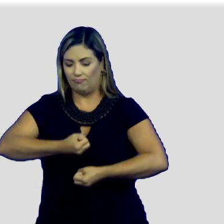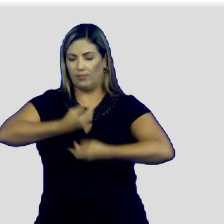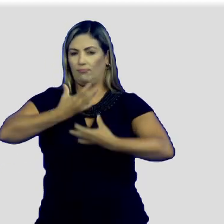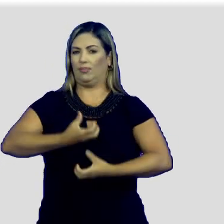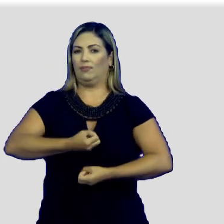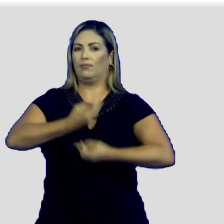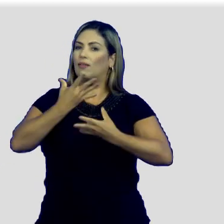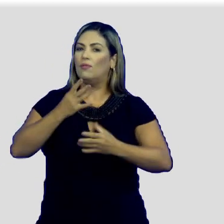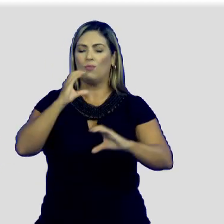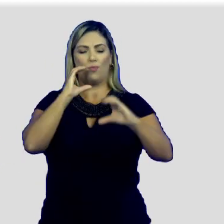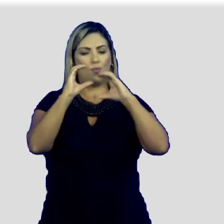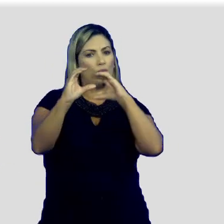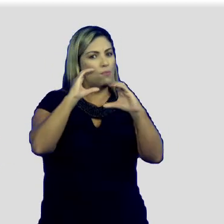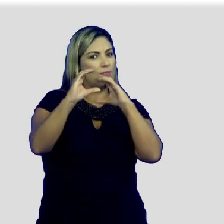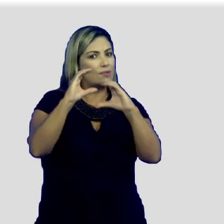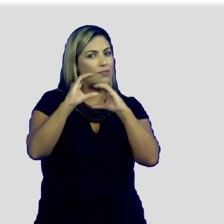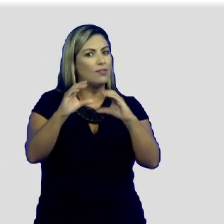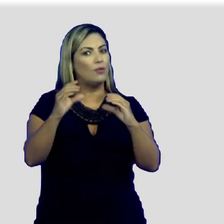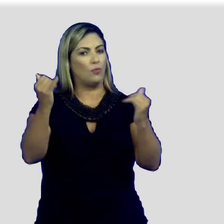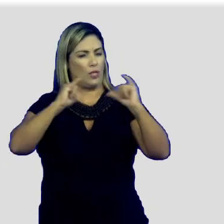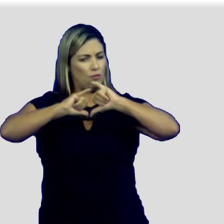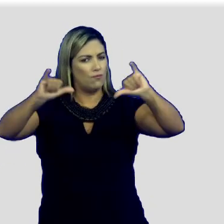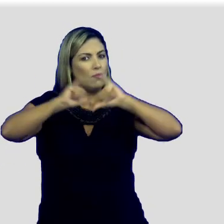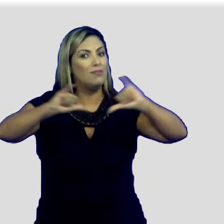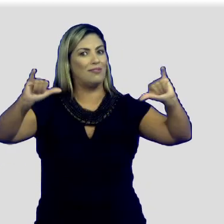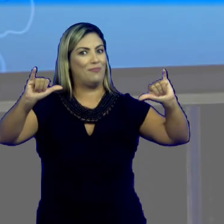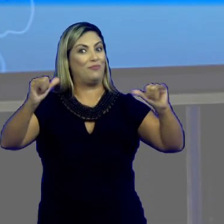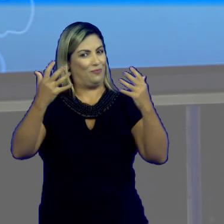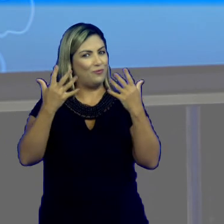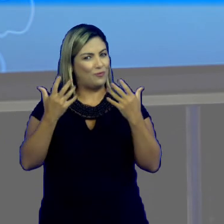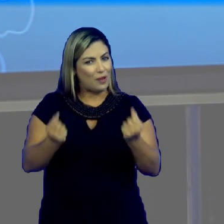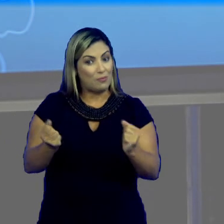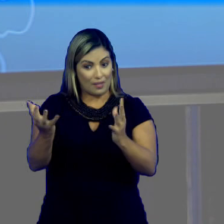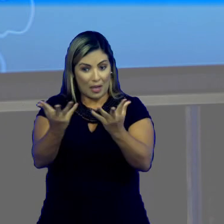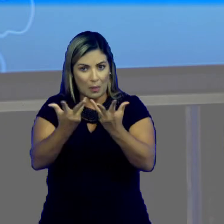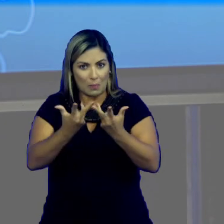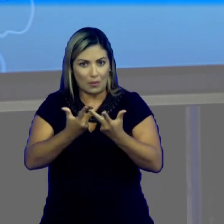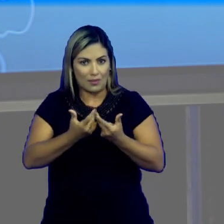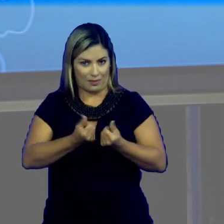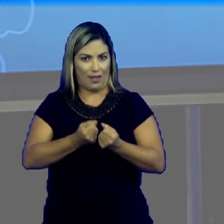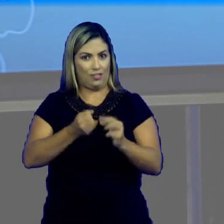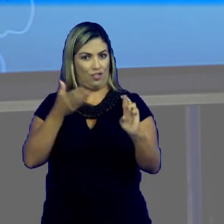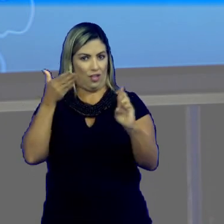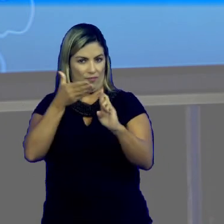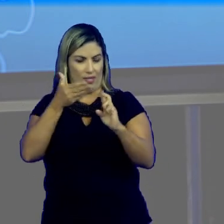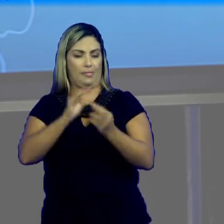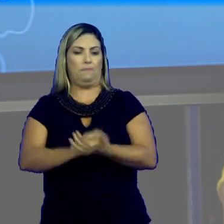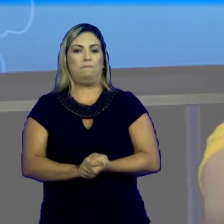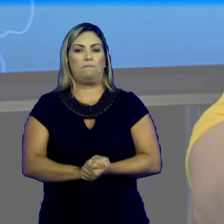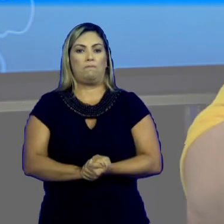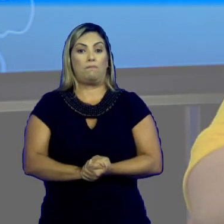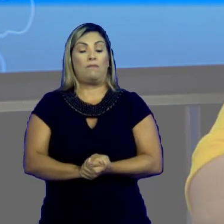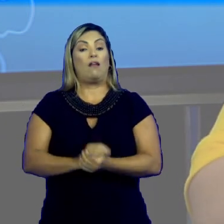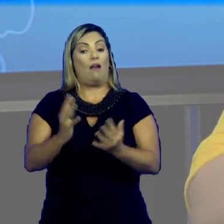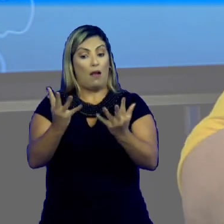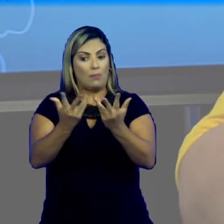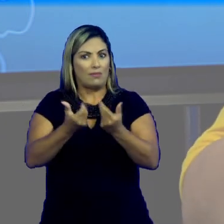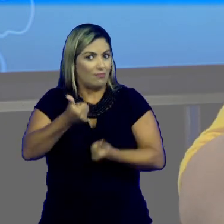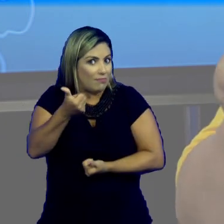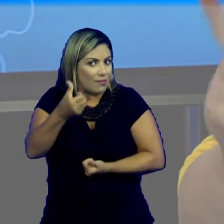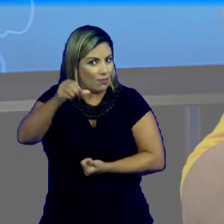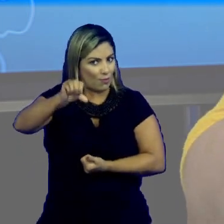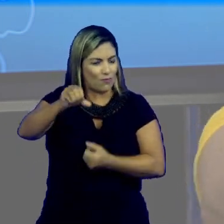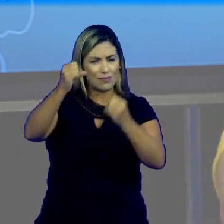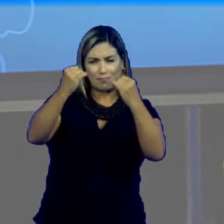expressão, comunicação e informação. Vamos à habilidade da matriz de referência do Enem. A habilidade